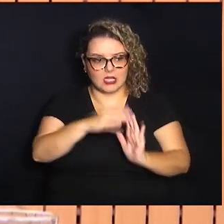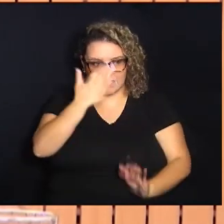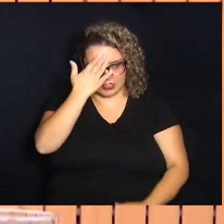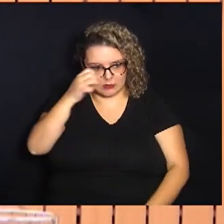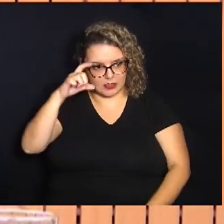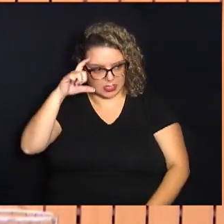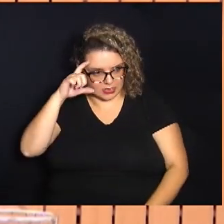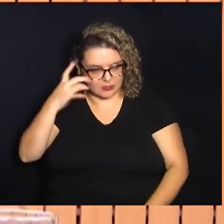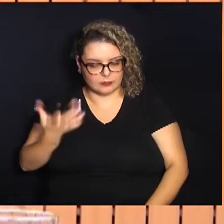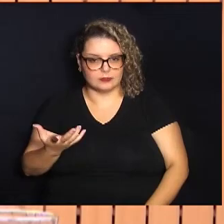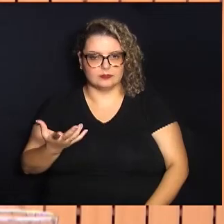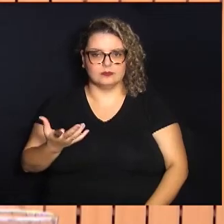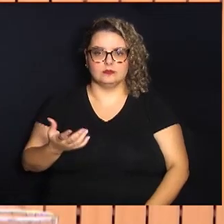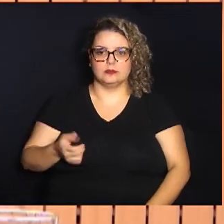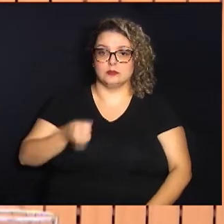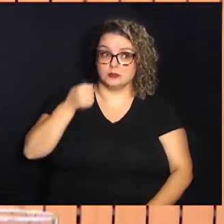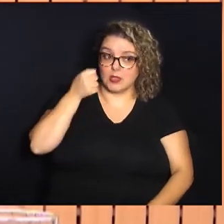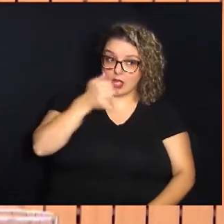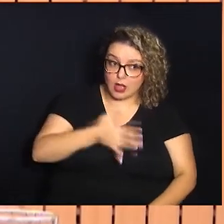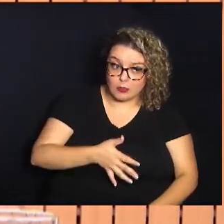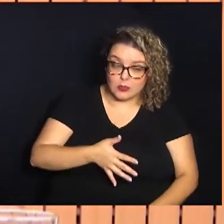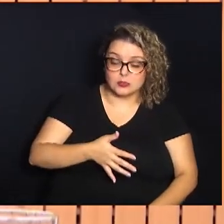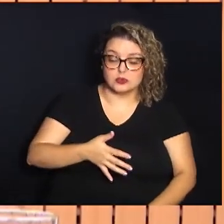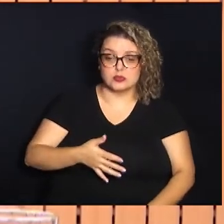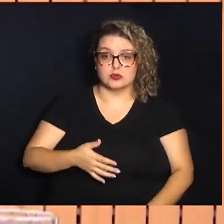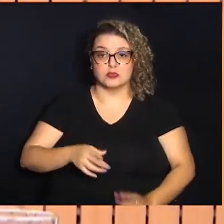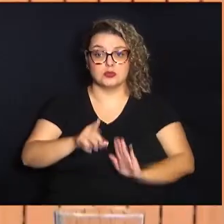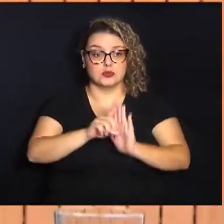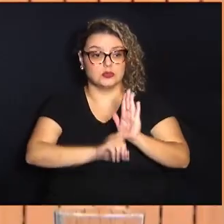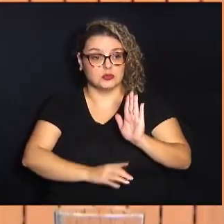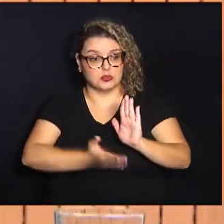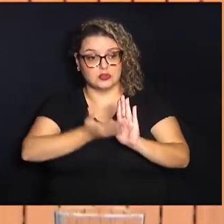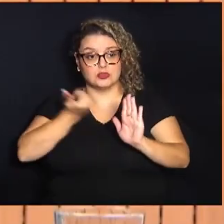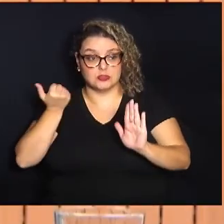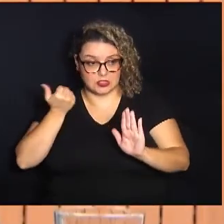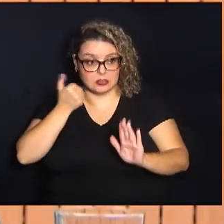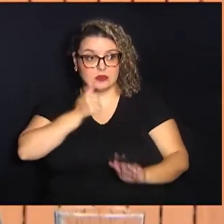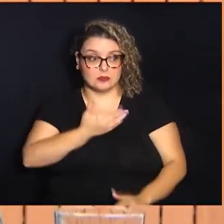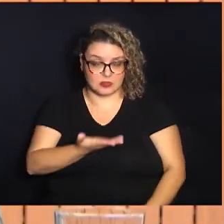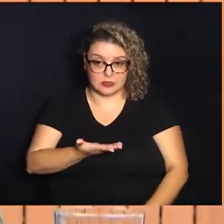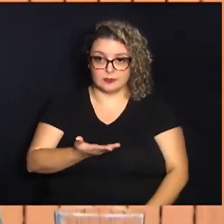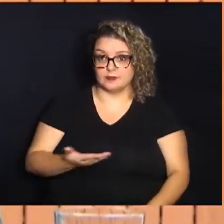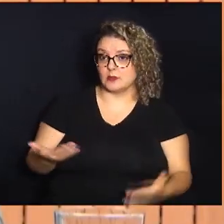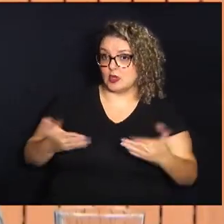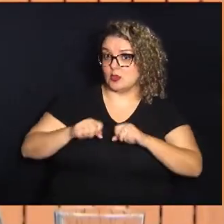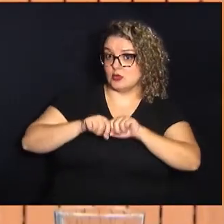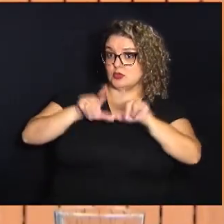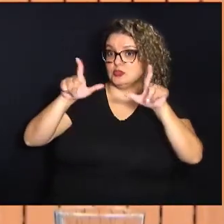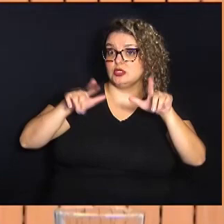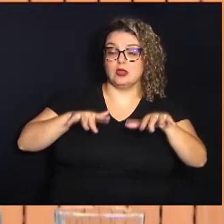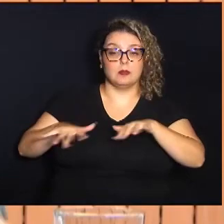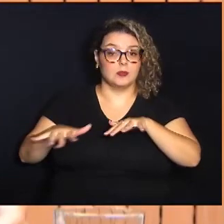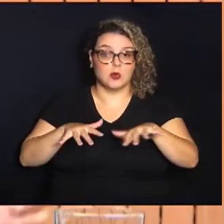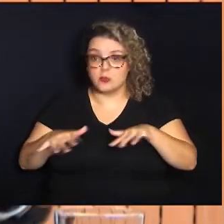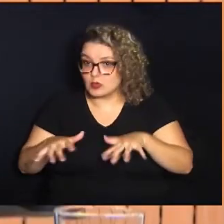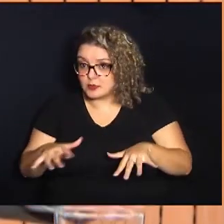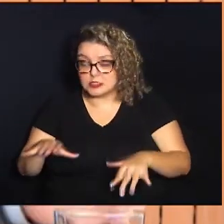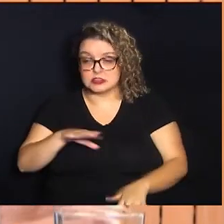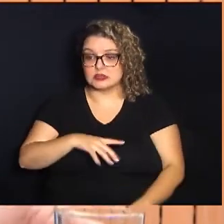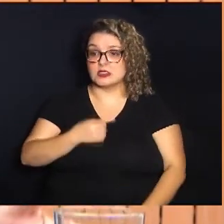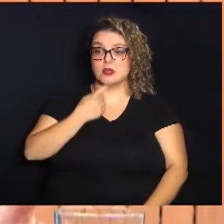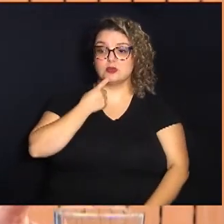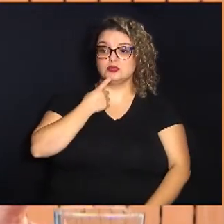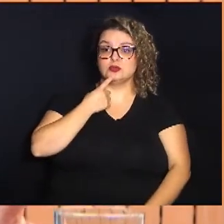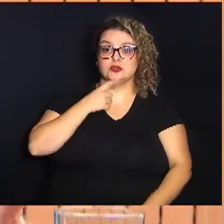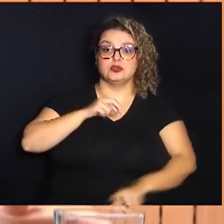dos abusos, das violações ao direito da mulher. Hoje acordamos com uma mobilização em Campinas de